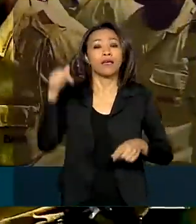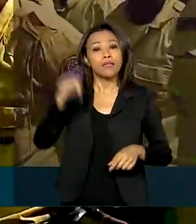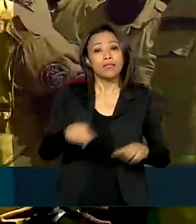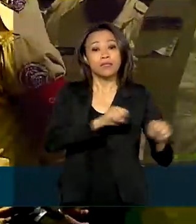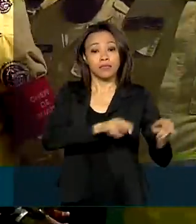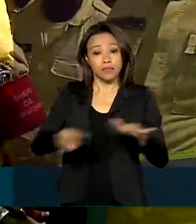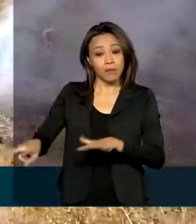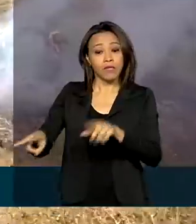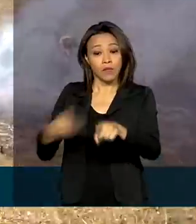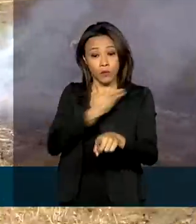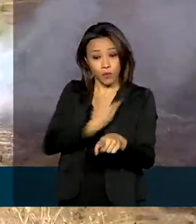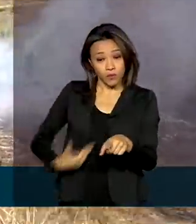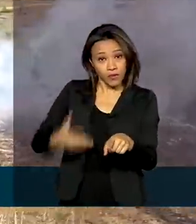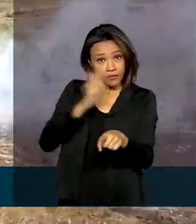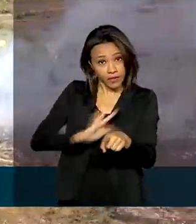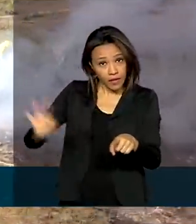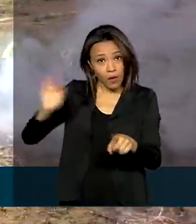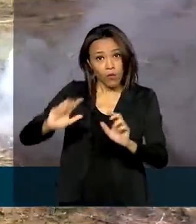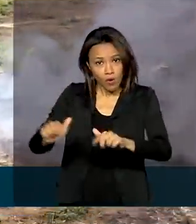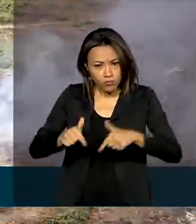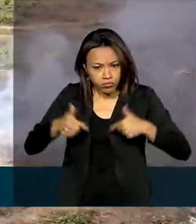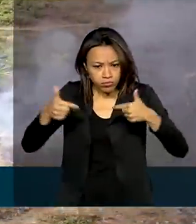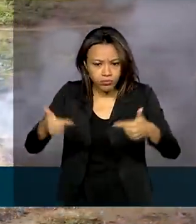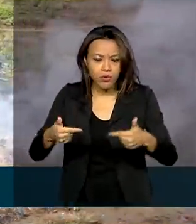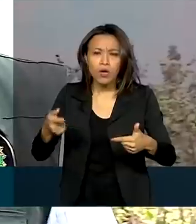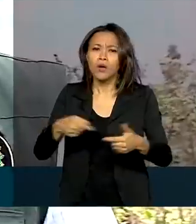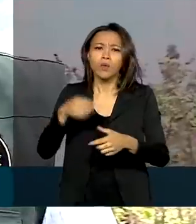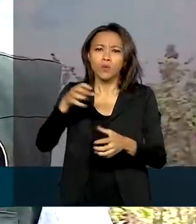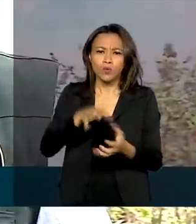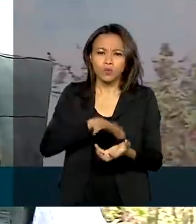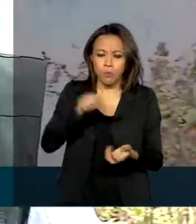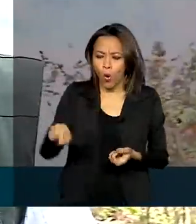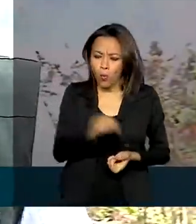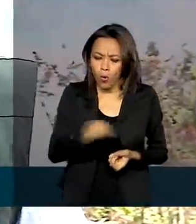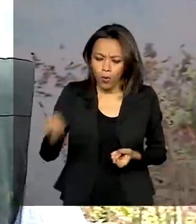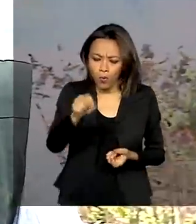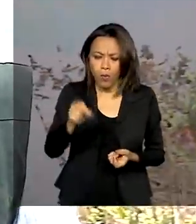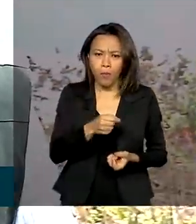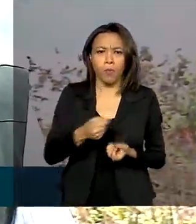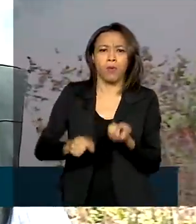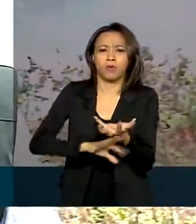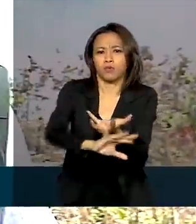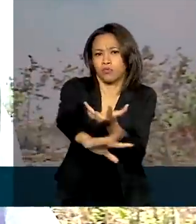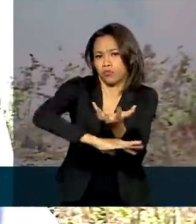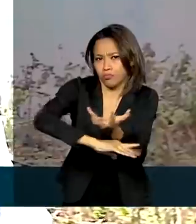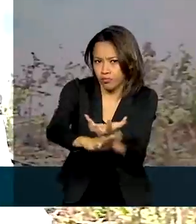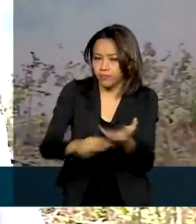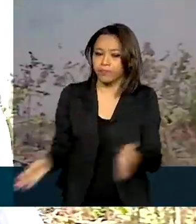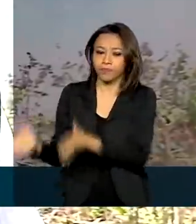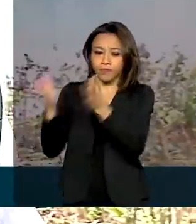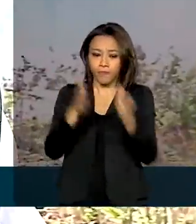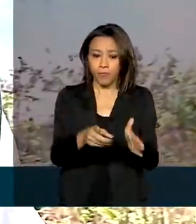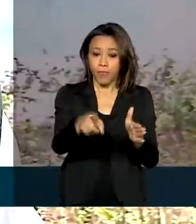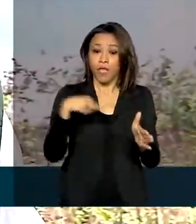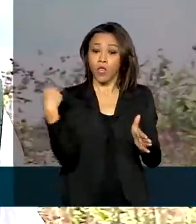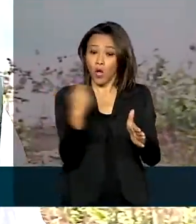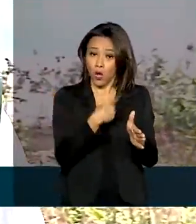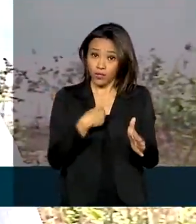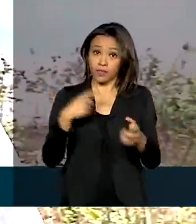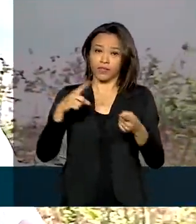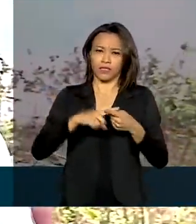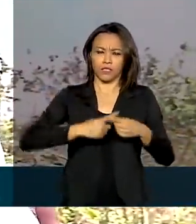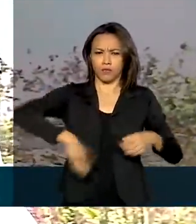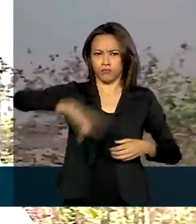federal foi reforçado para combater os focos no Pantanal. As forças armadas, o Ibama e ICMBio, nós estamos aqui acompanhando de perto